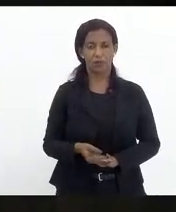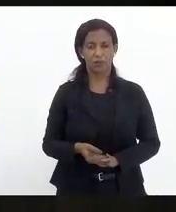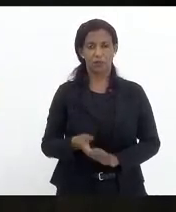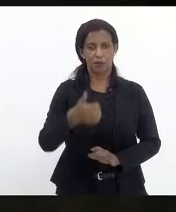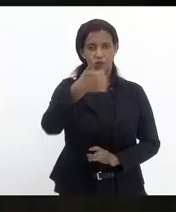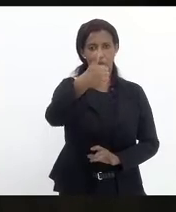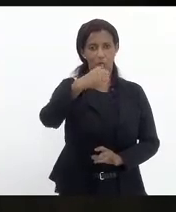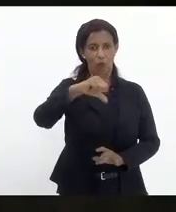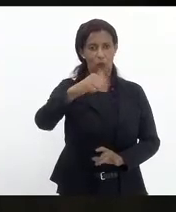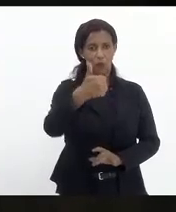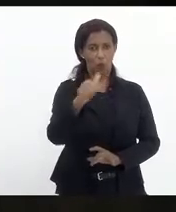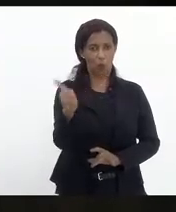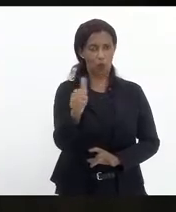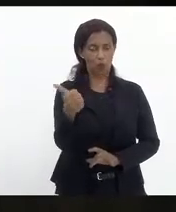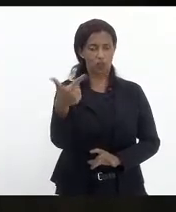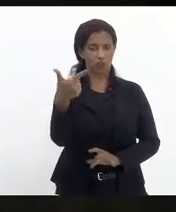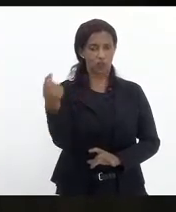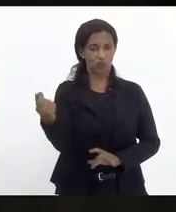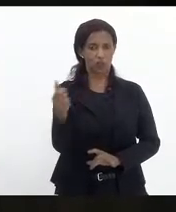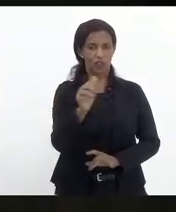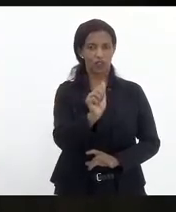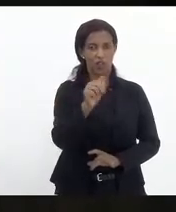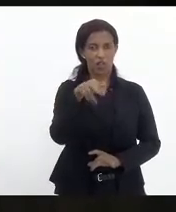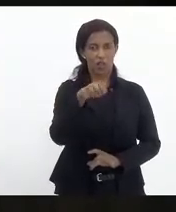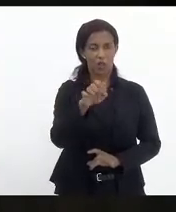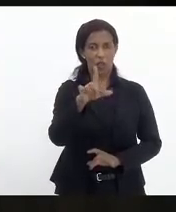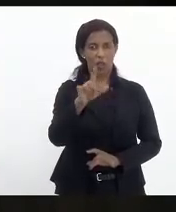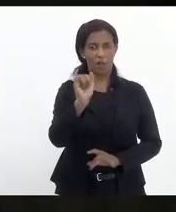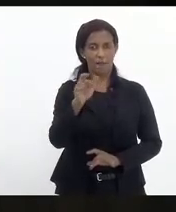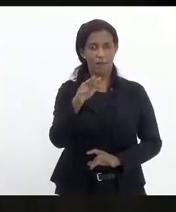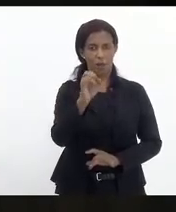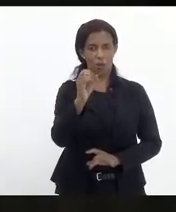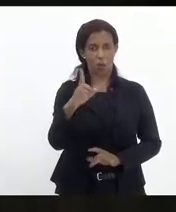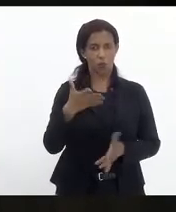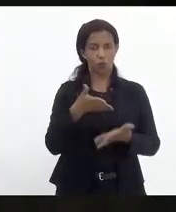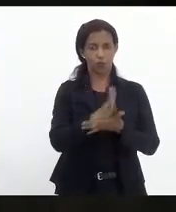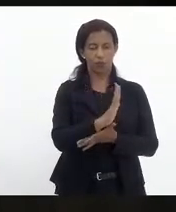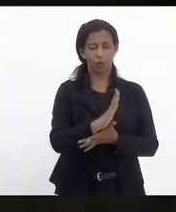1,911-20, deputado Daniel Librelon. Os senhores que aprovam, que estão aprovados.